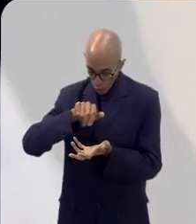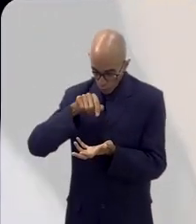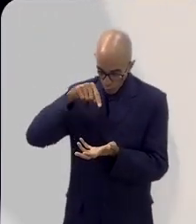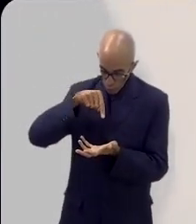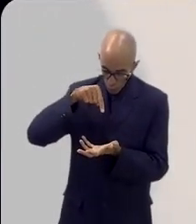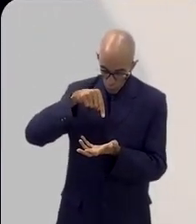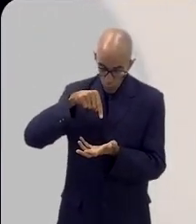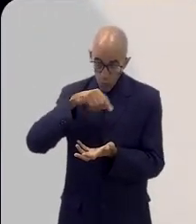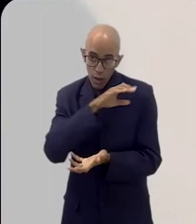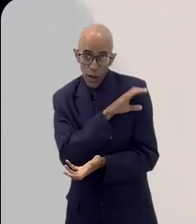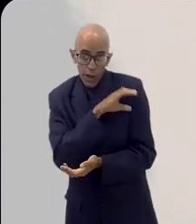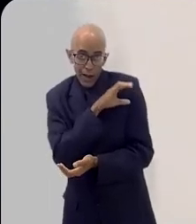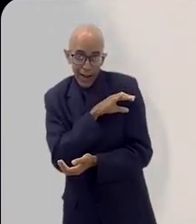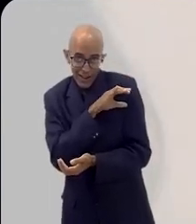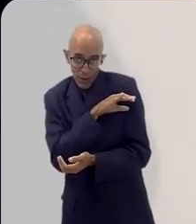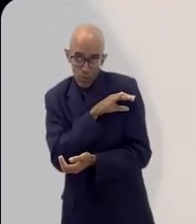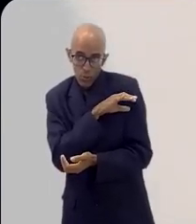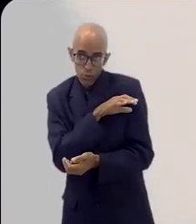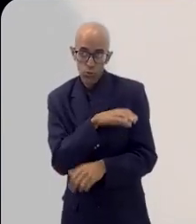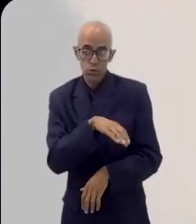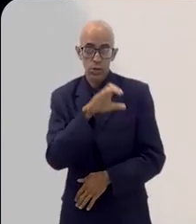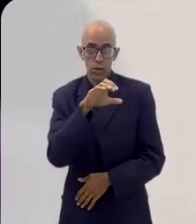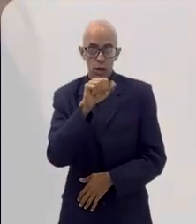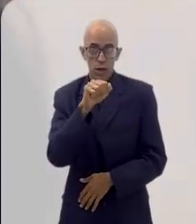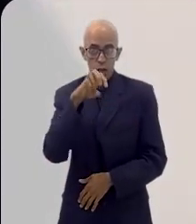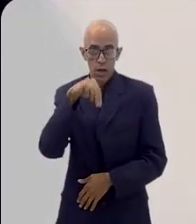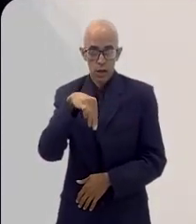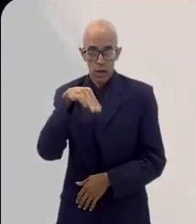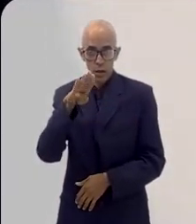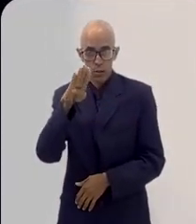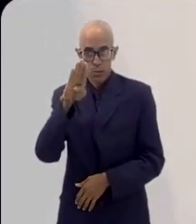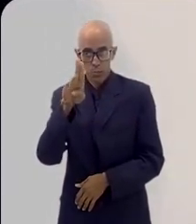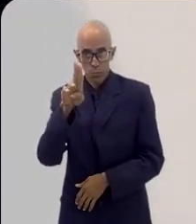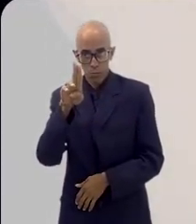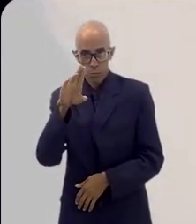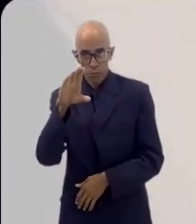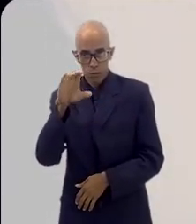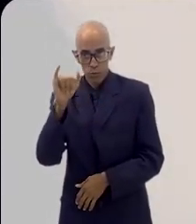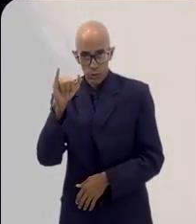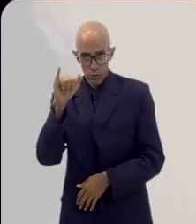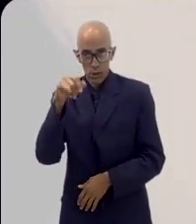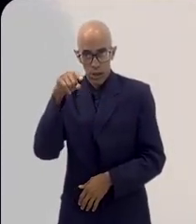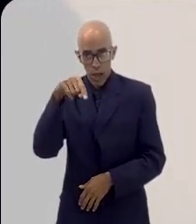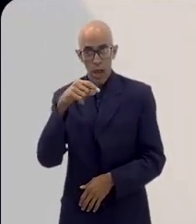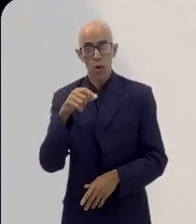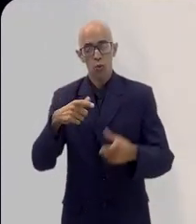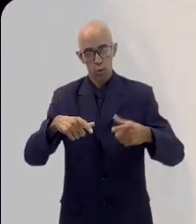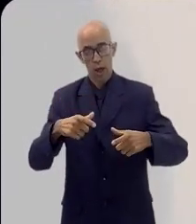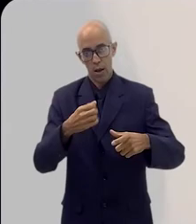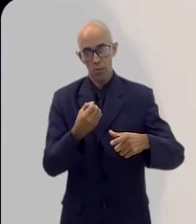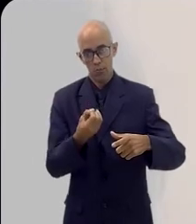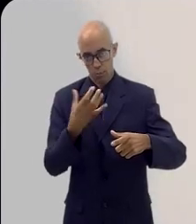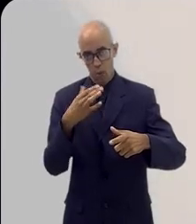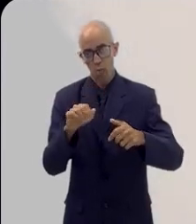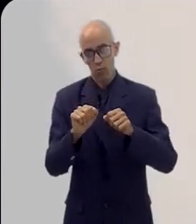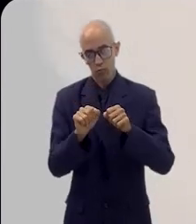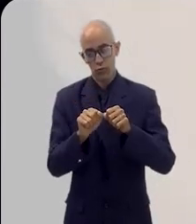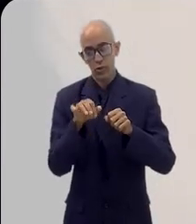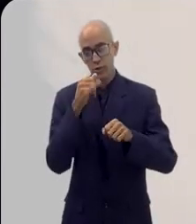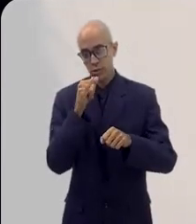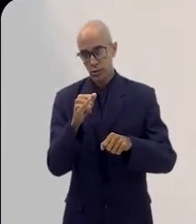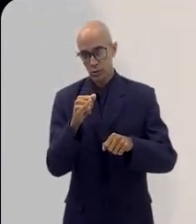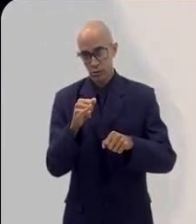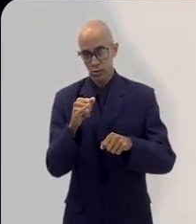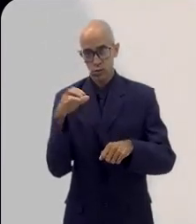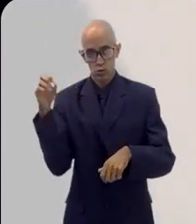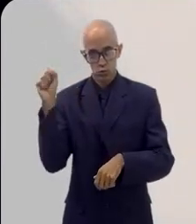Bissolar, Campos dos Goitacazes e Cambuci ali estão muito bem localizadas e muito propícias para a geração de energia